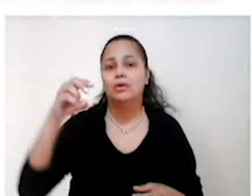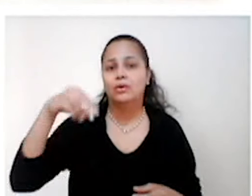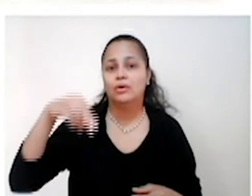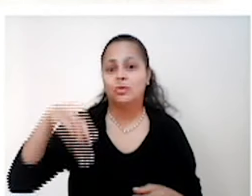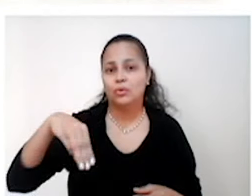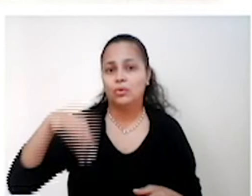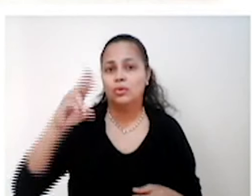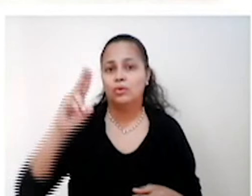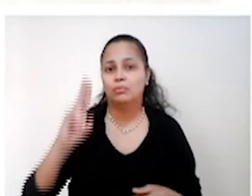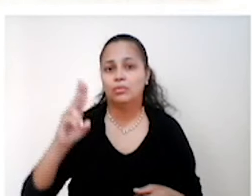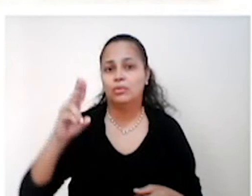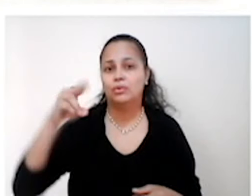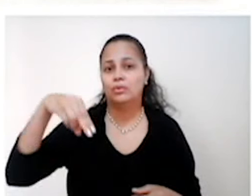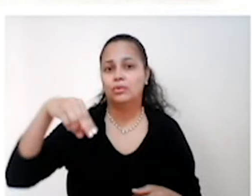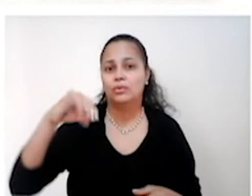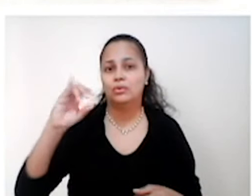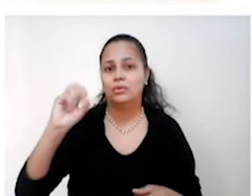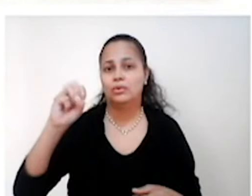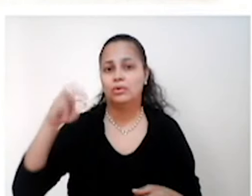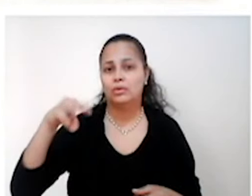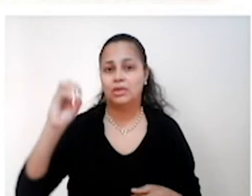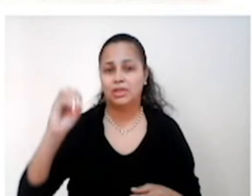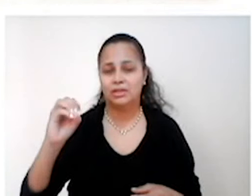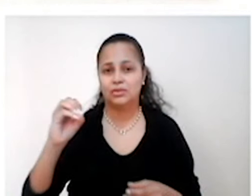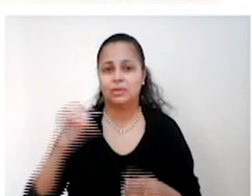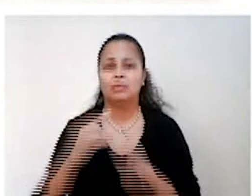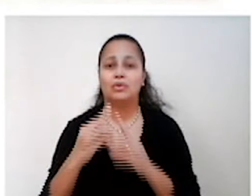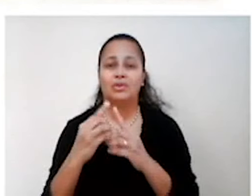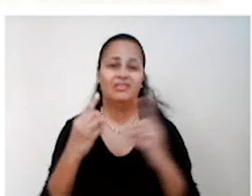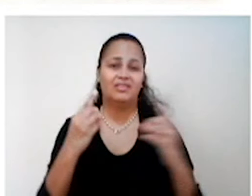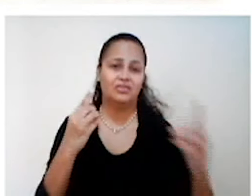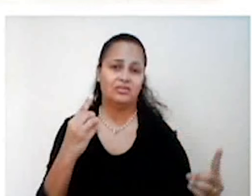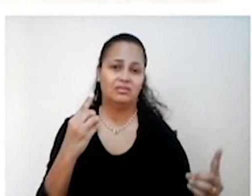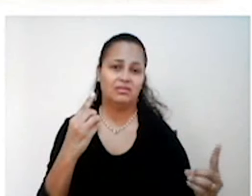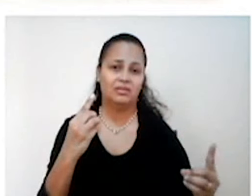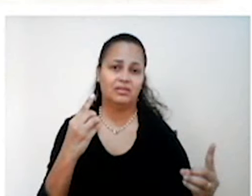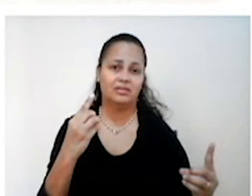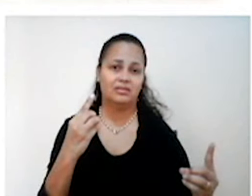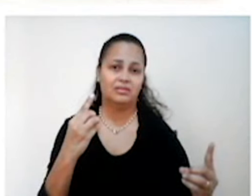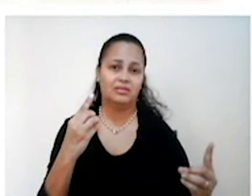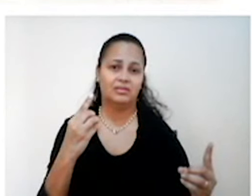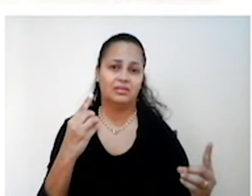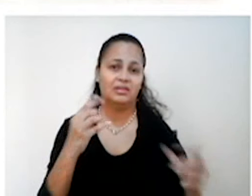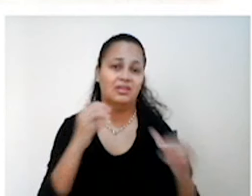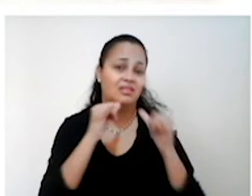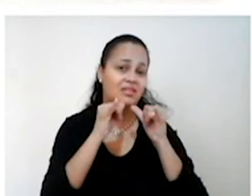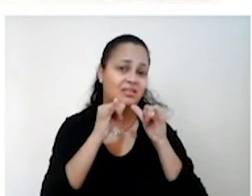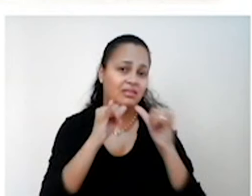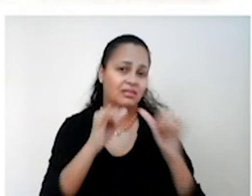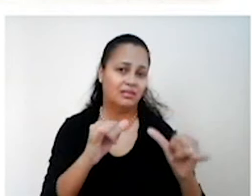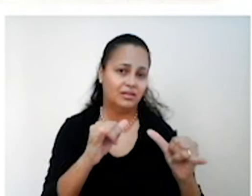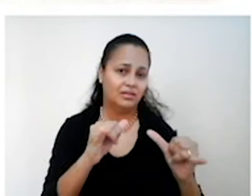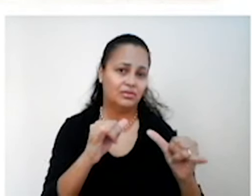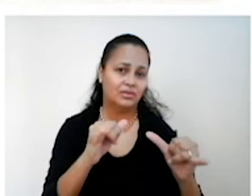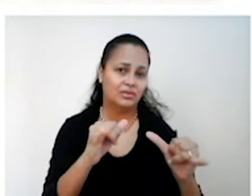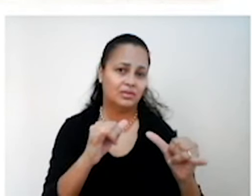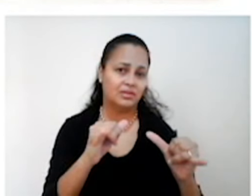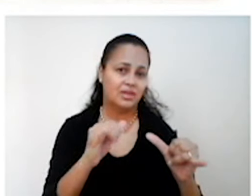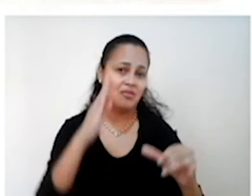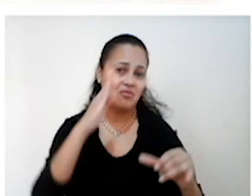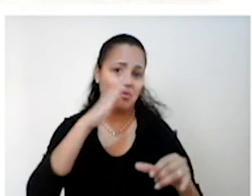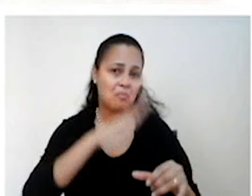considerado um movimento de esquerda. Quais são as posições desses grupos? Eles denunciavam os males do